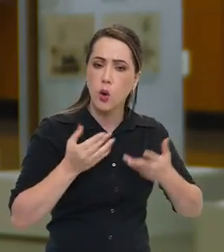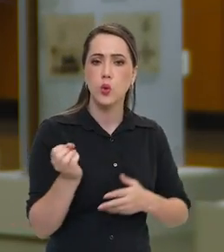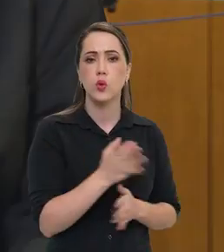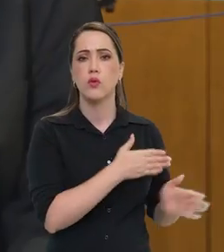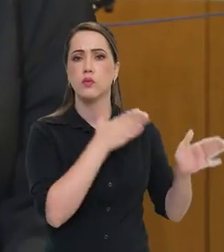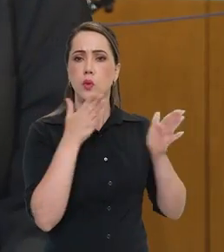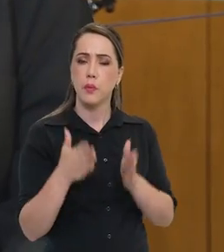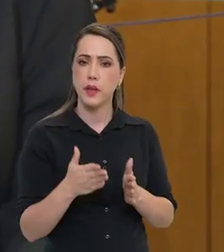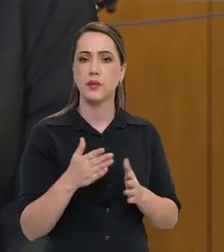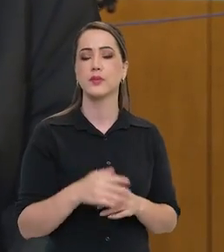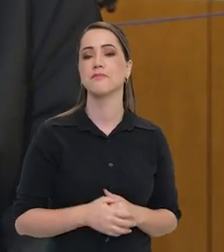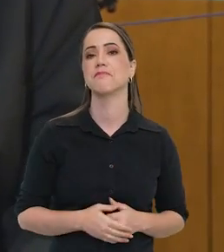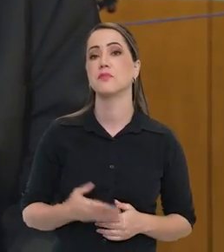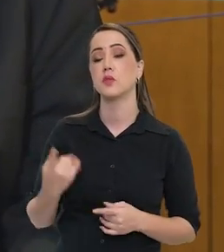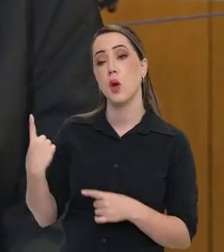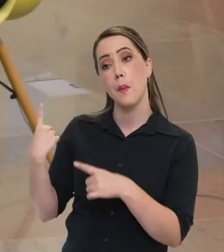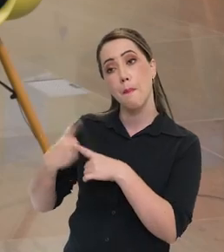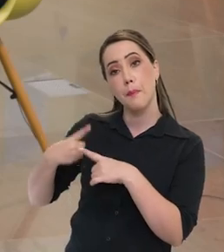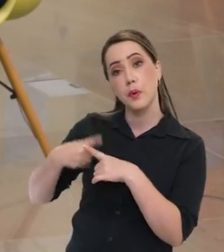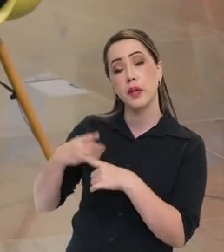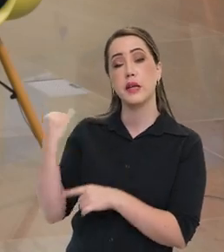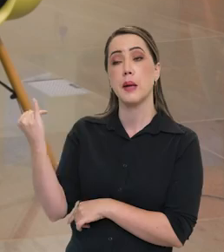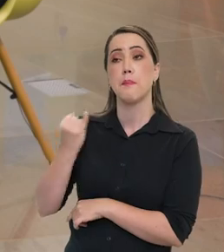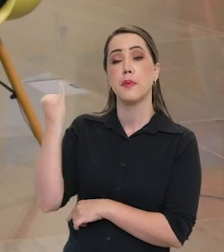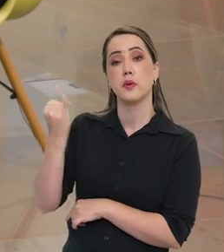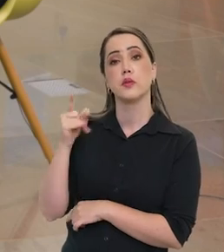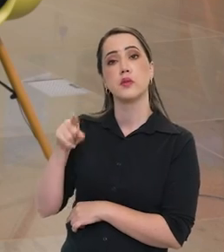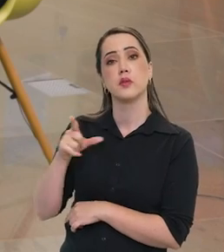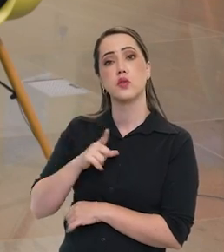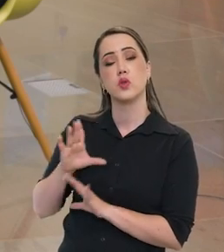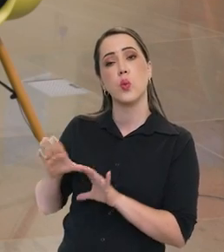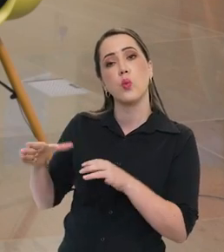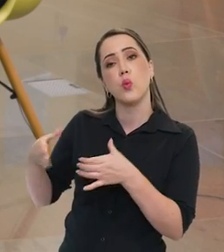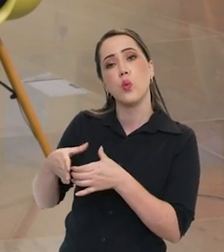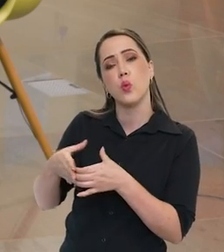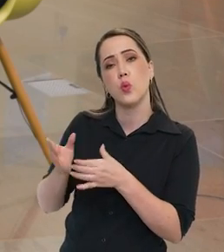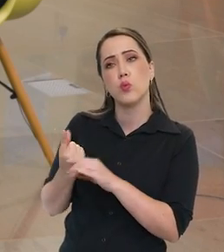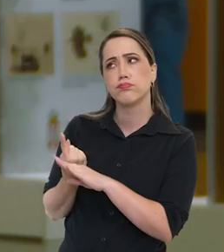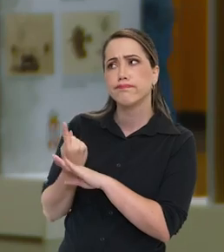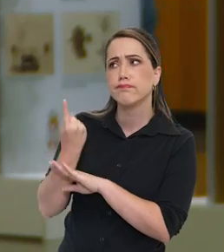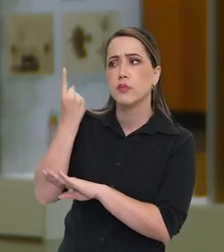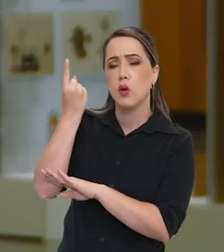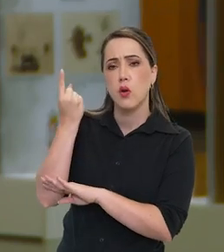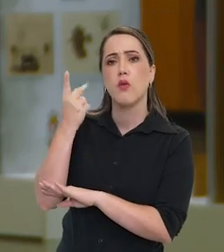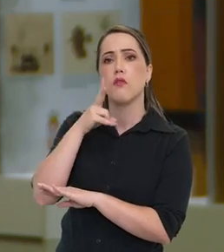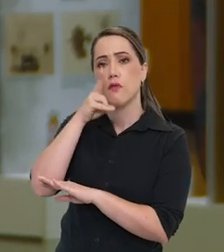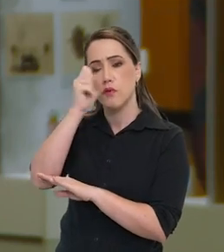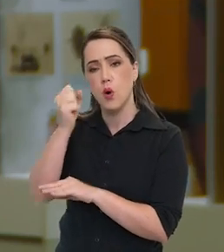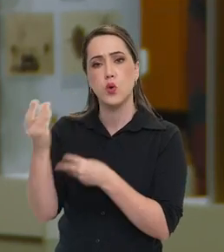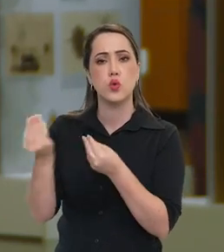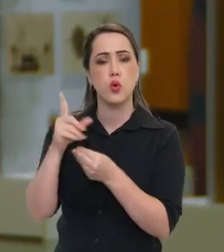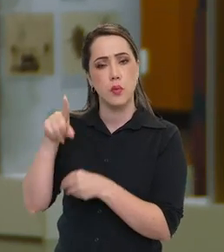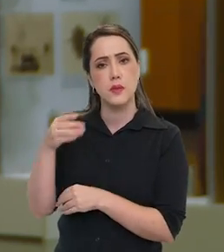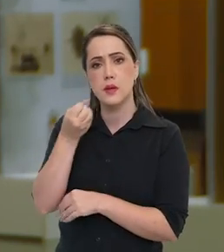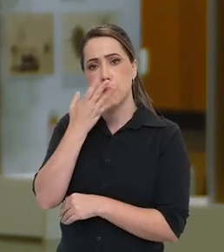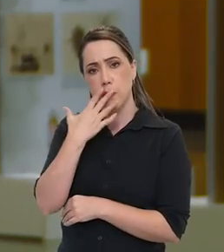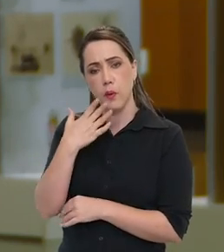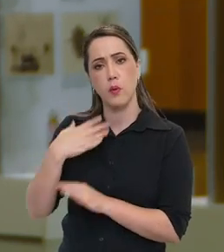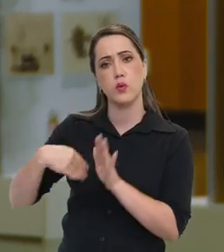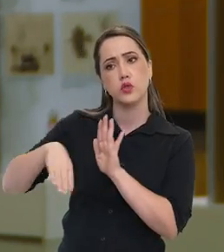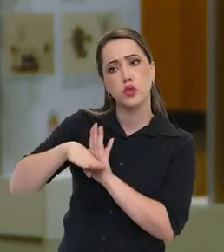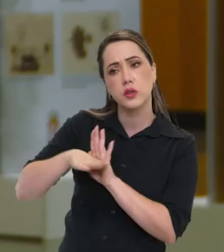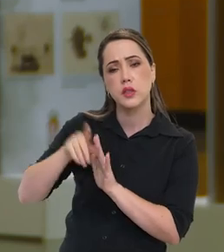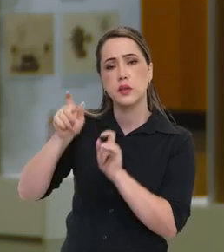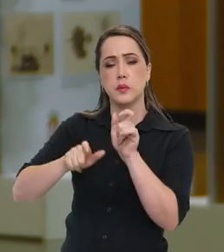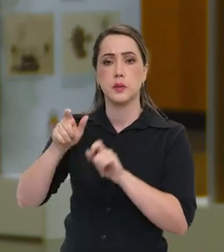novo começo, vamos dizer assim. Por que é tão importante ter um setor aeroespacial fortalecido? De que forma isso